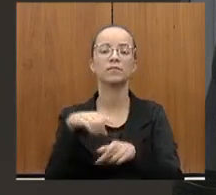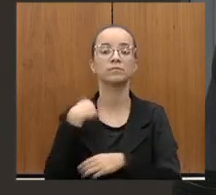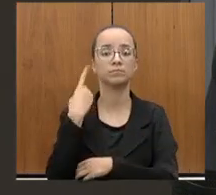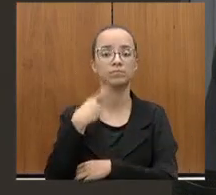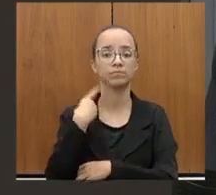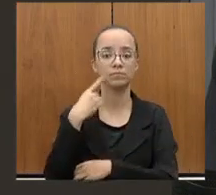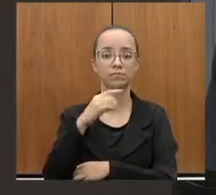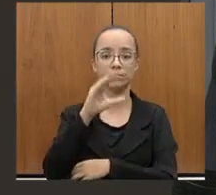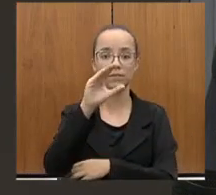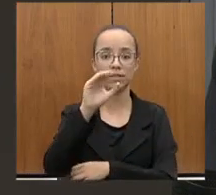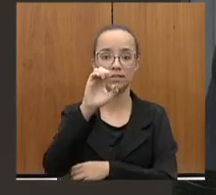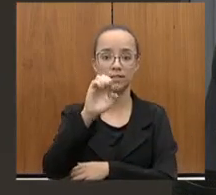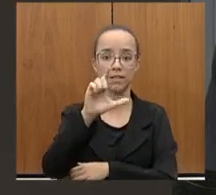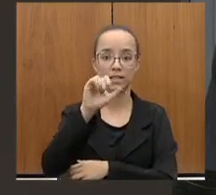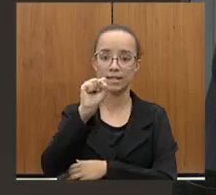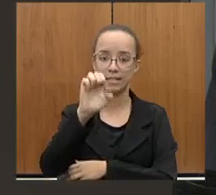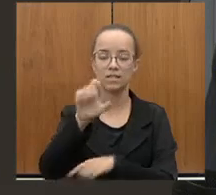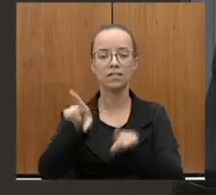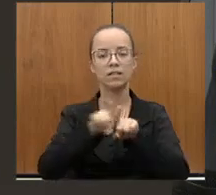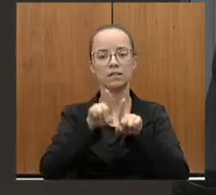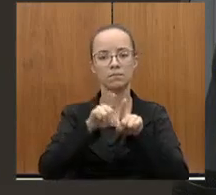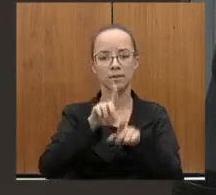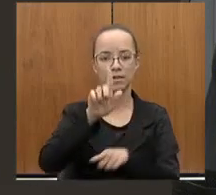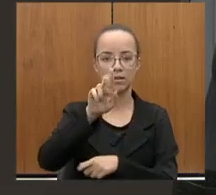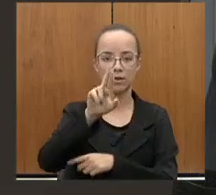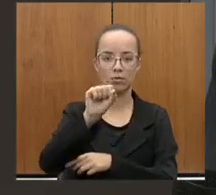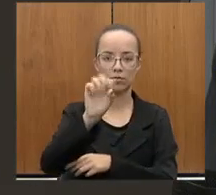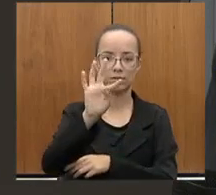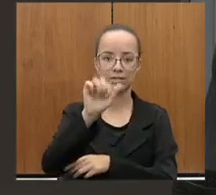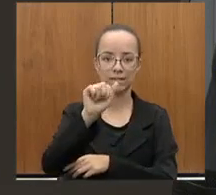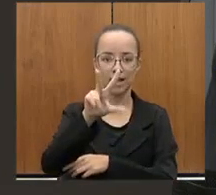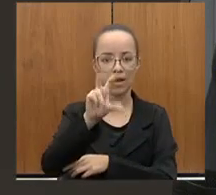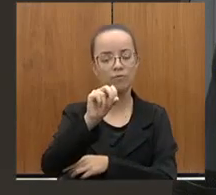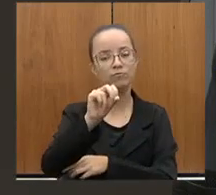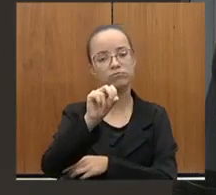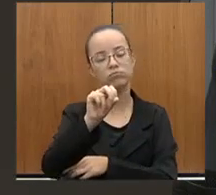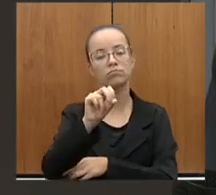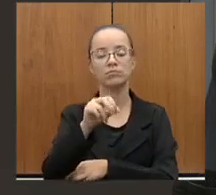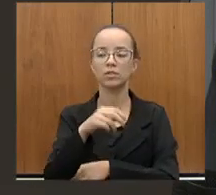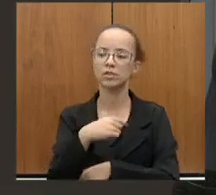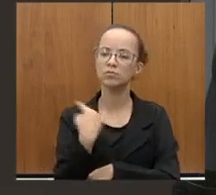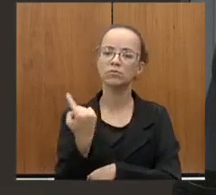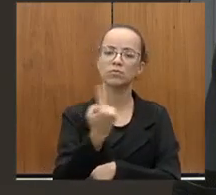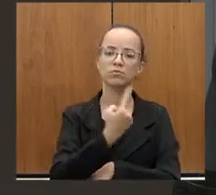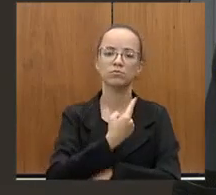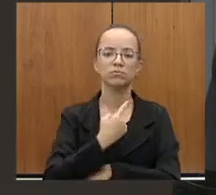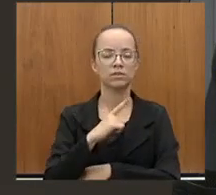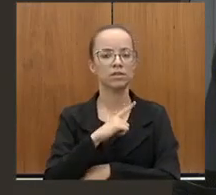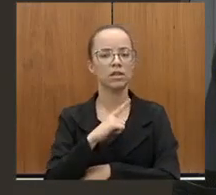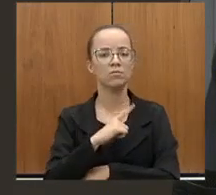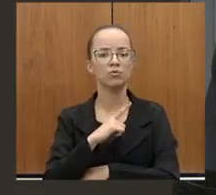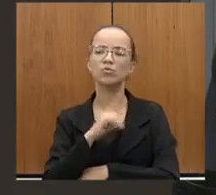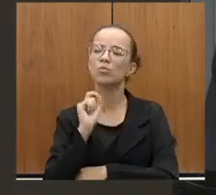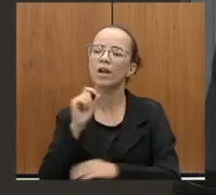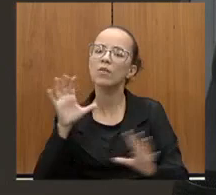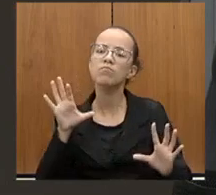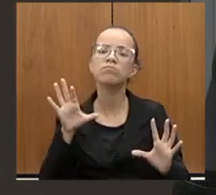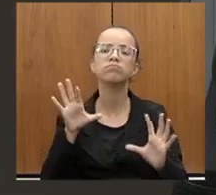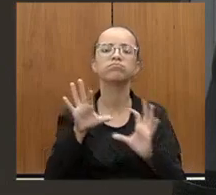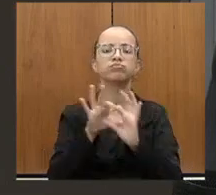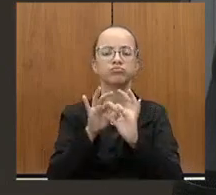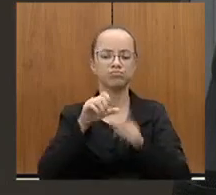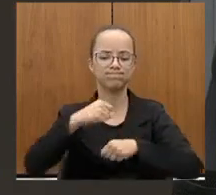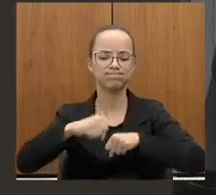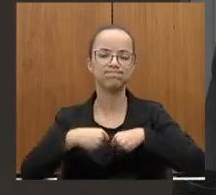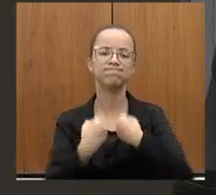Celis Laviola, deputado Gustavo Santana também, e que nós temos aqui é de unir esforços